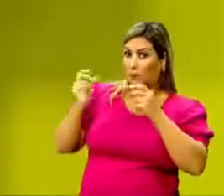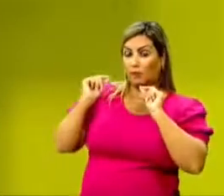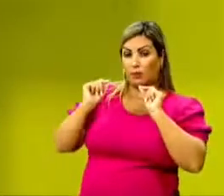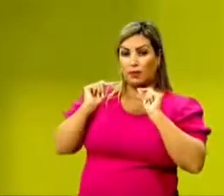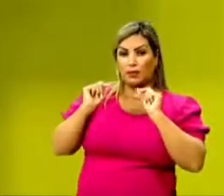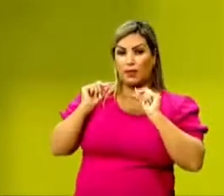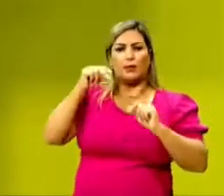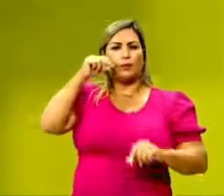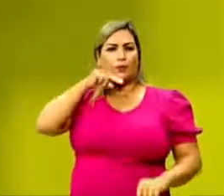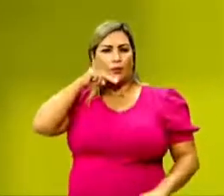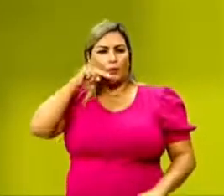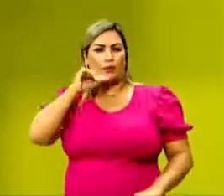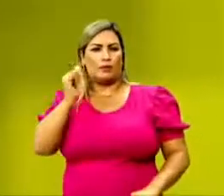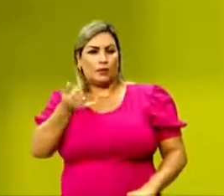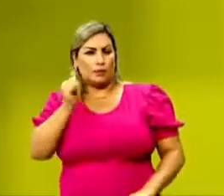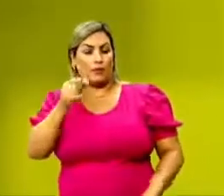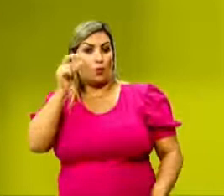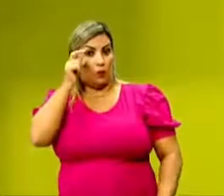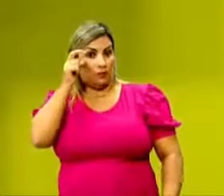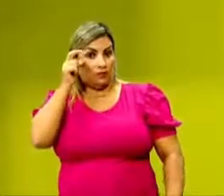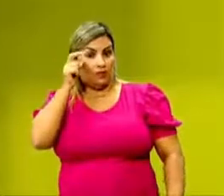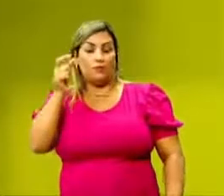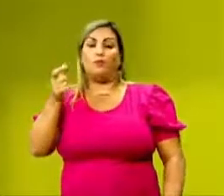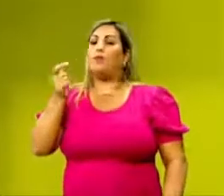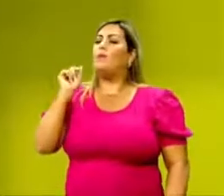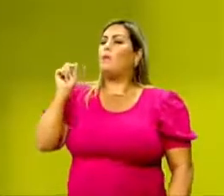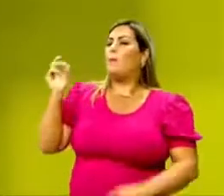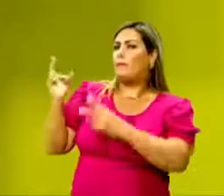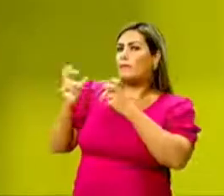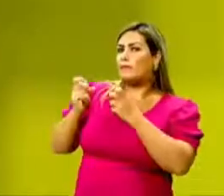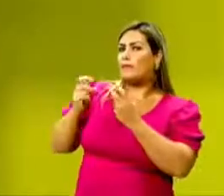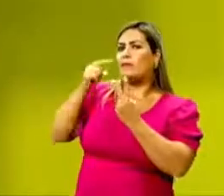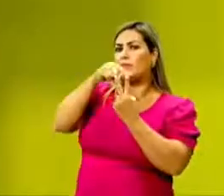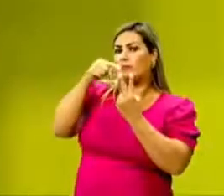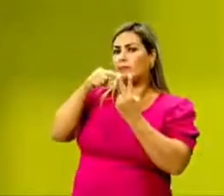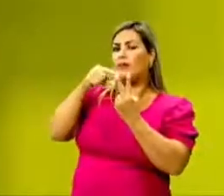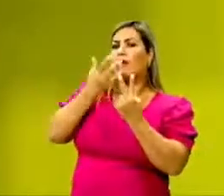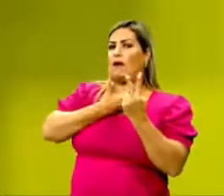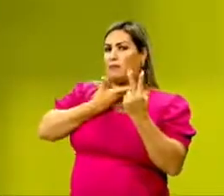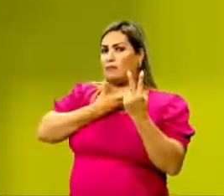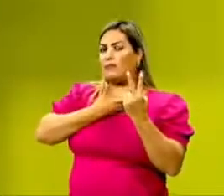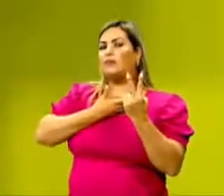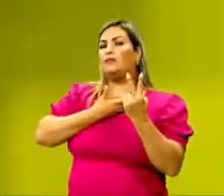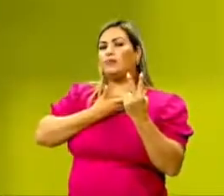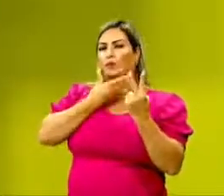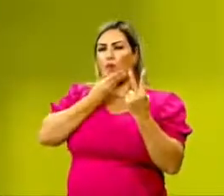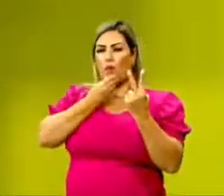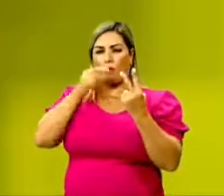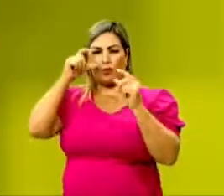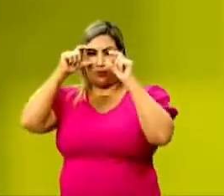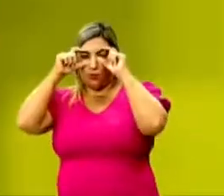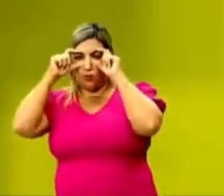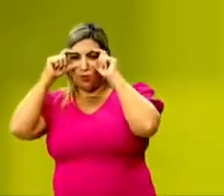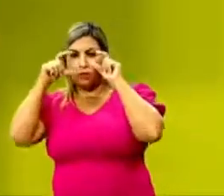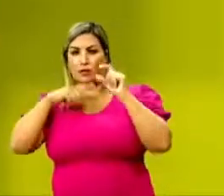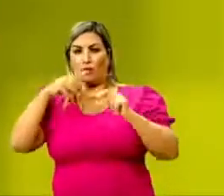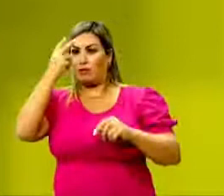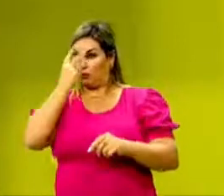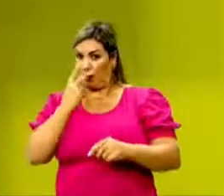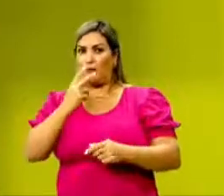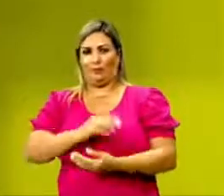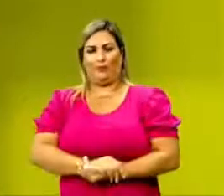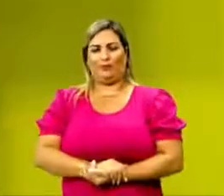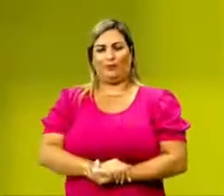em que o narrador, observador, percebe que um dos amigos ali, o homem de óculos, era